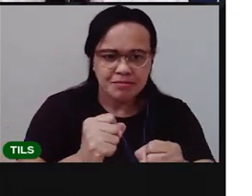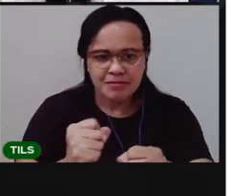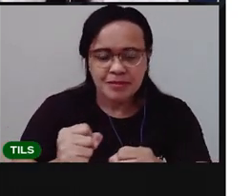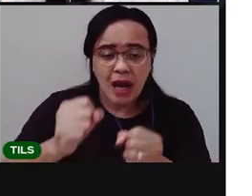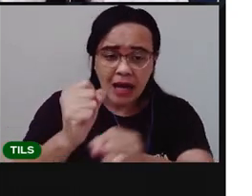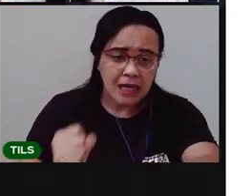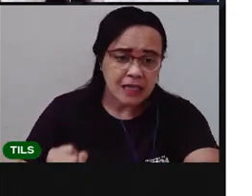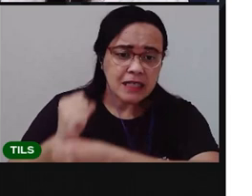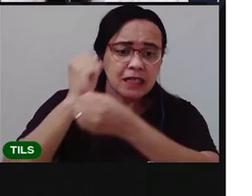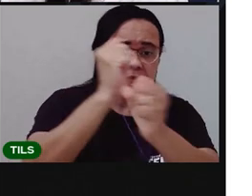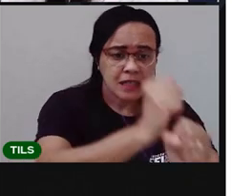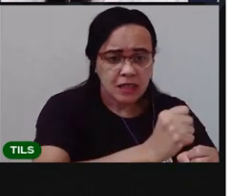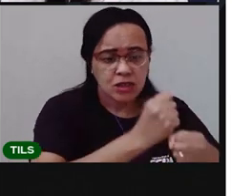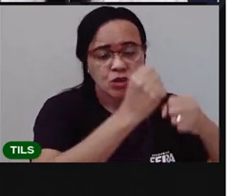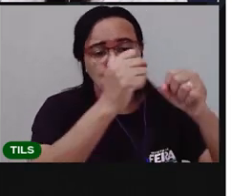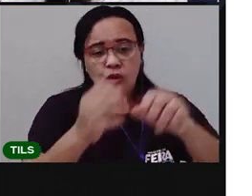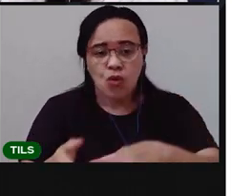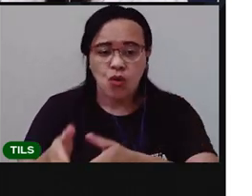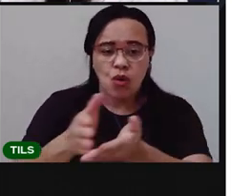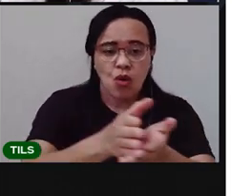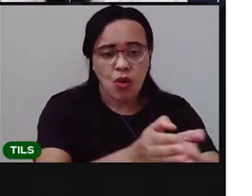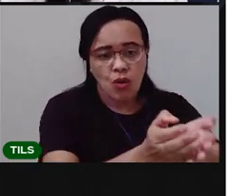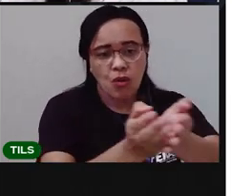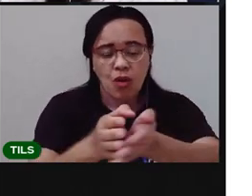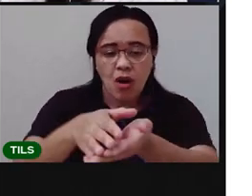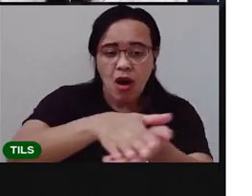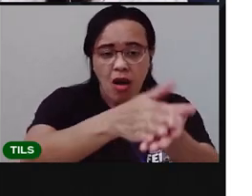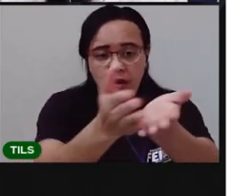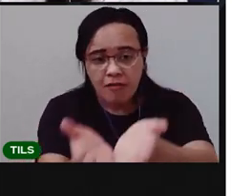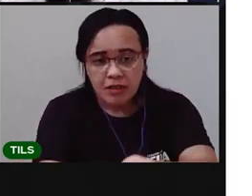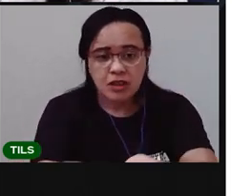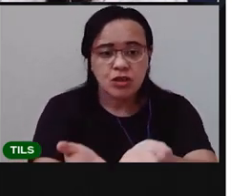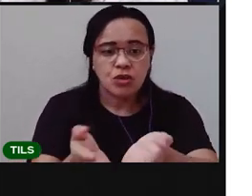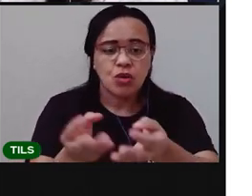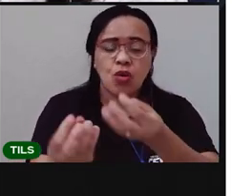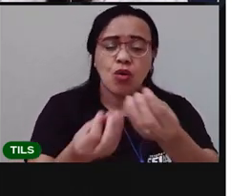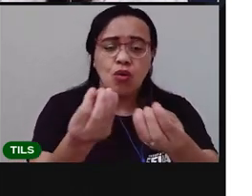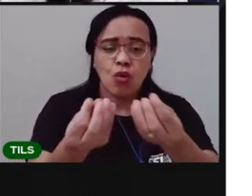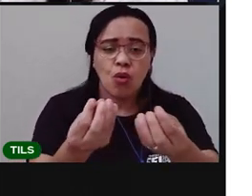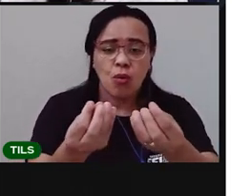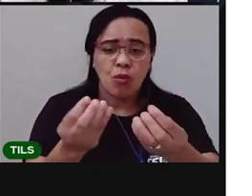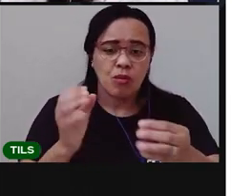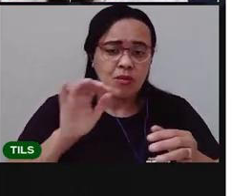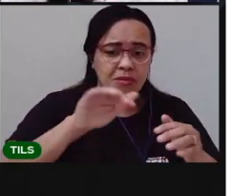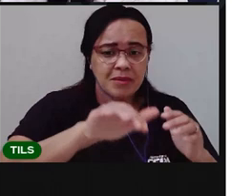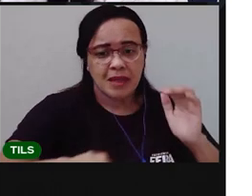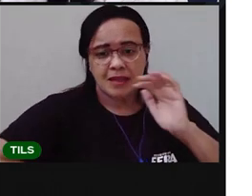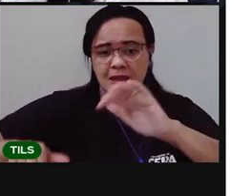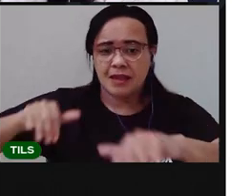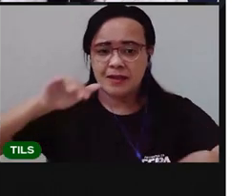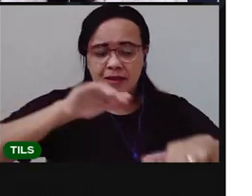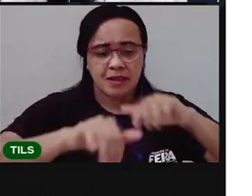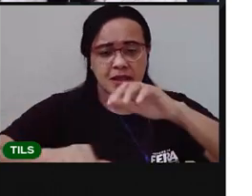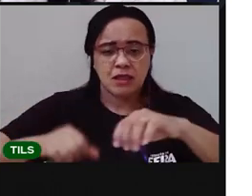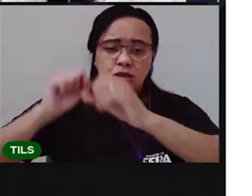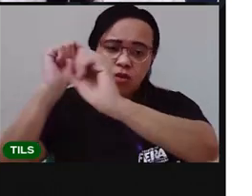A canoa virou, a pessoa está nadando ou está rimando?